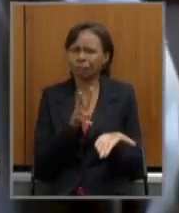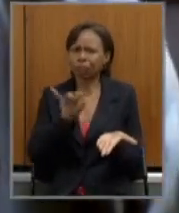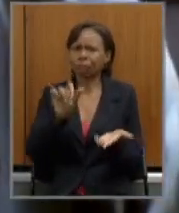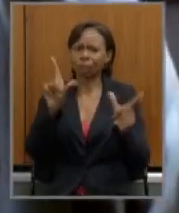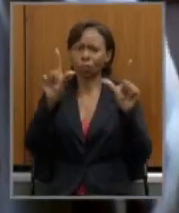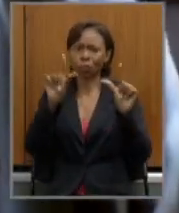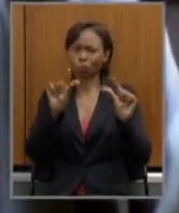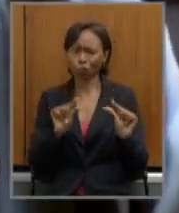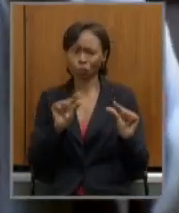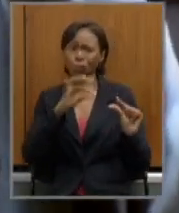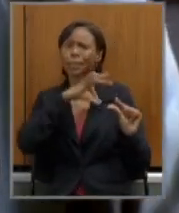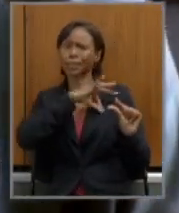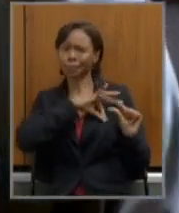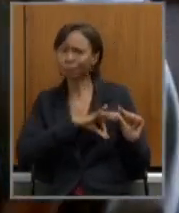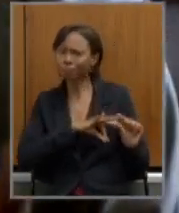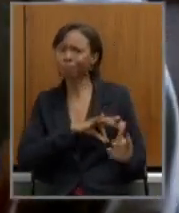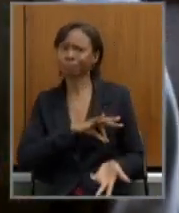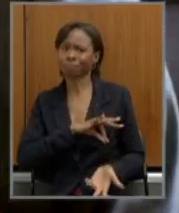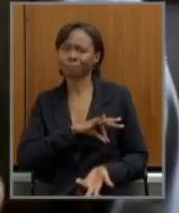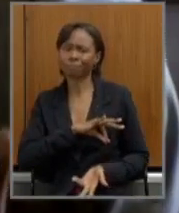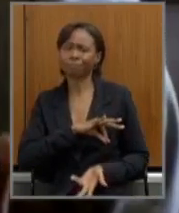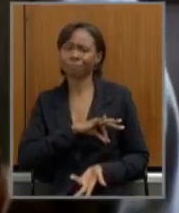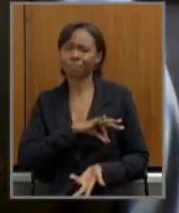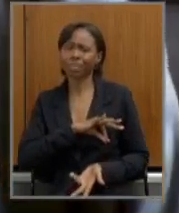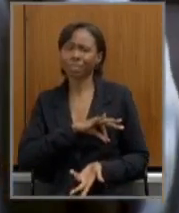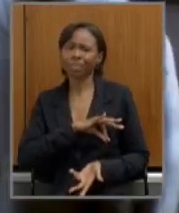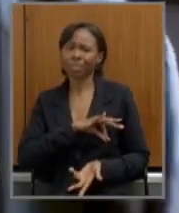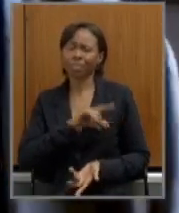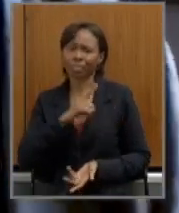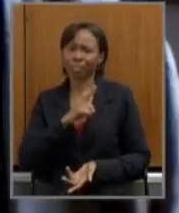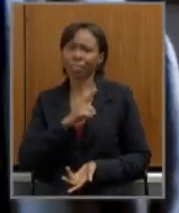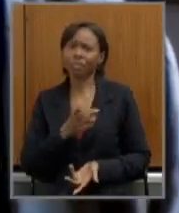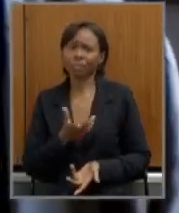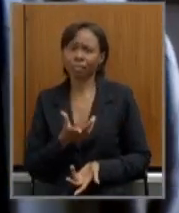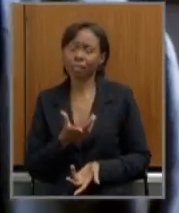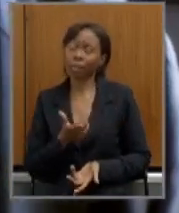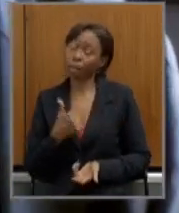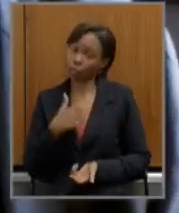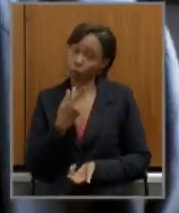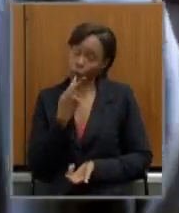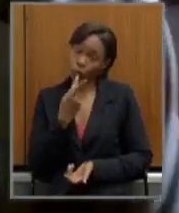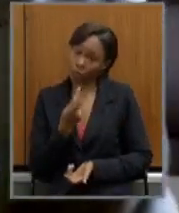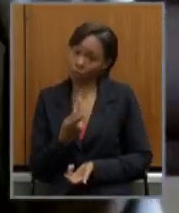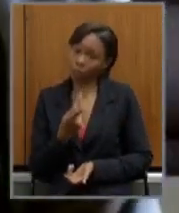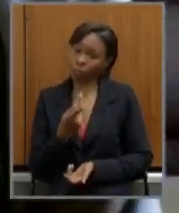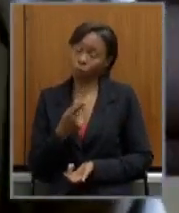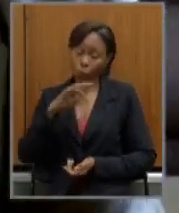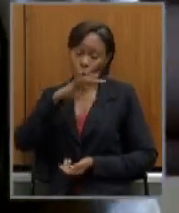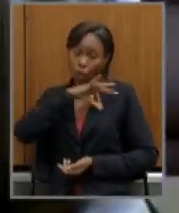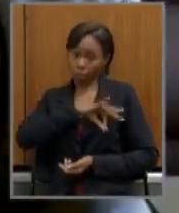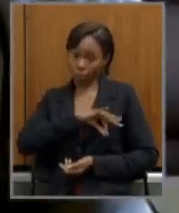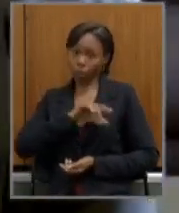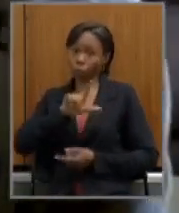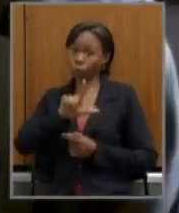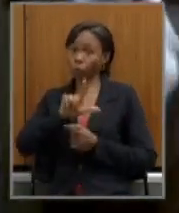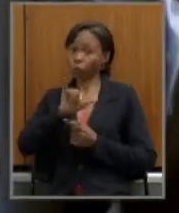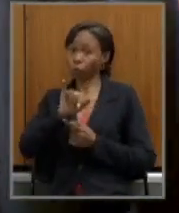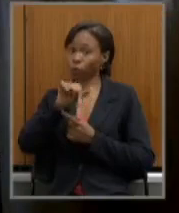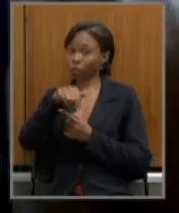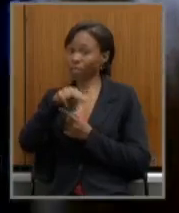salário numa redução do salário líquido disponível é disso que eu estou falando não é redução do salário que a condição não permite